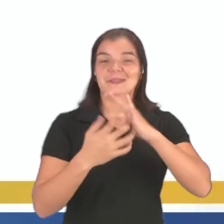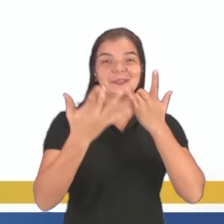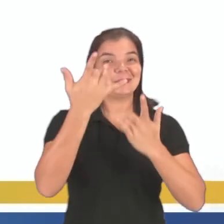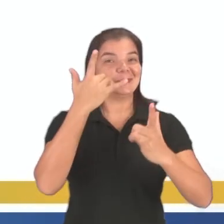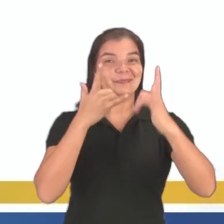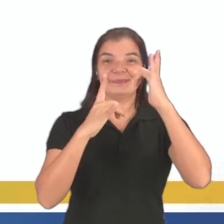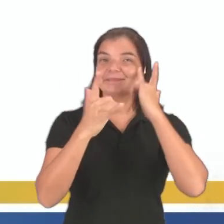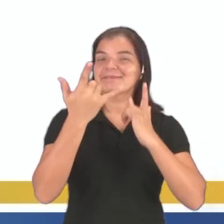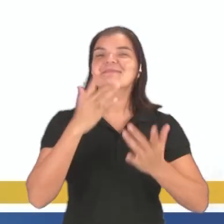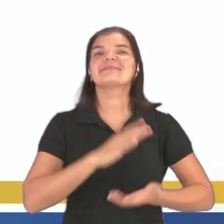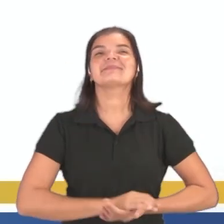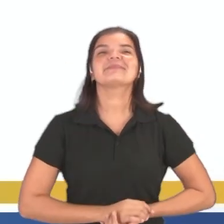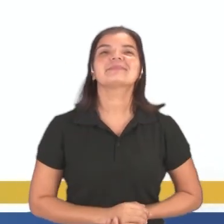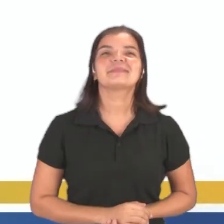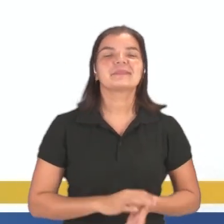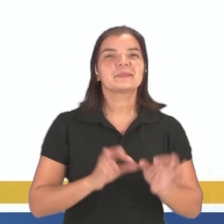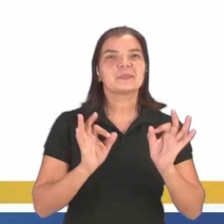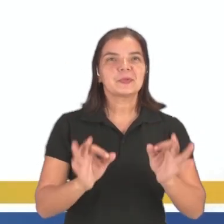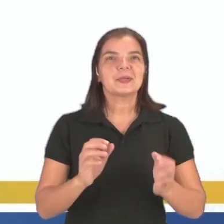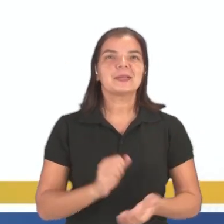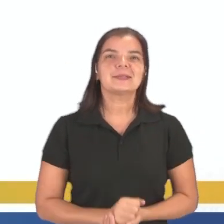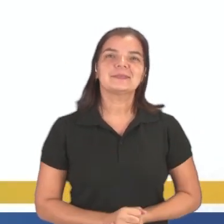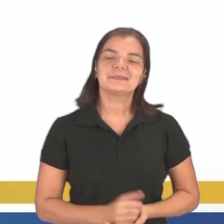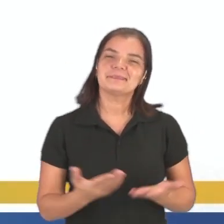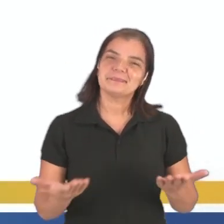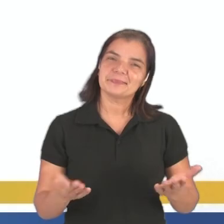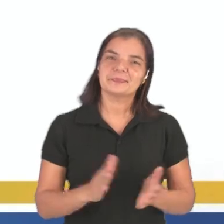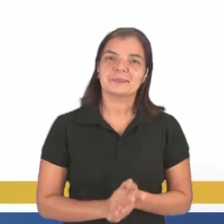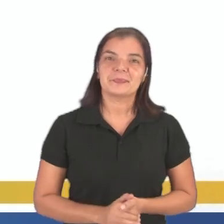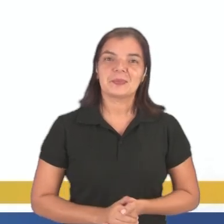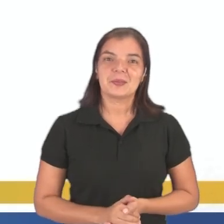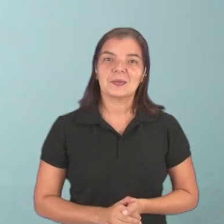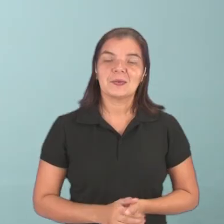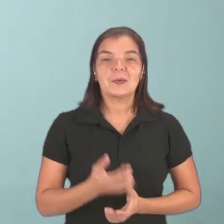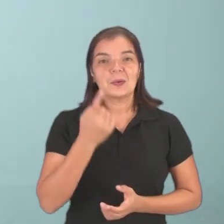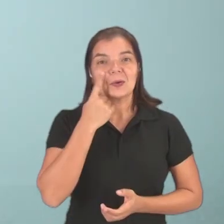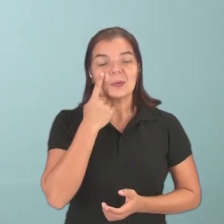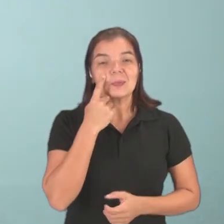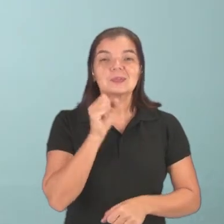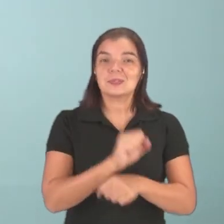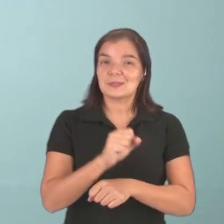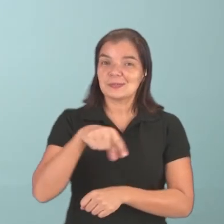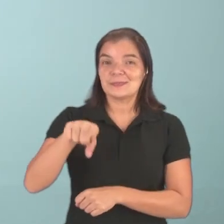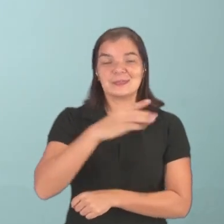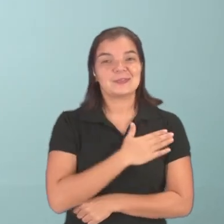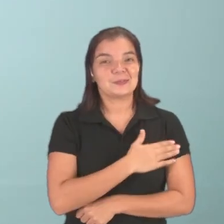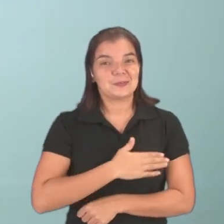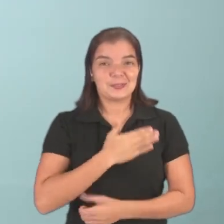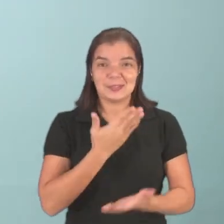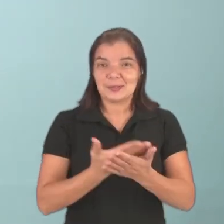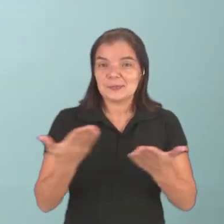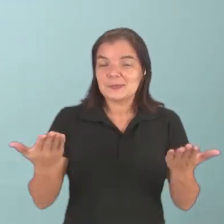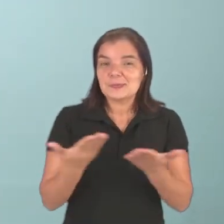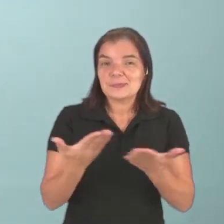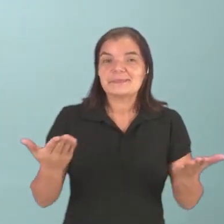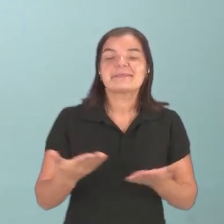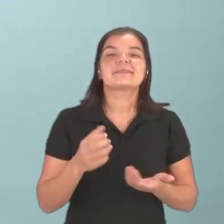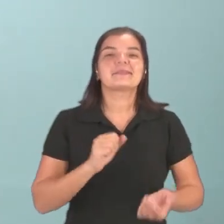dizer que te encanta. Tranquilos? Bueno, pessoal, olha só. Espero que vocês tenham gostado dessa aula de hoje.